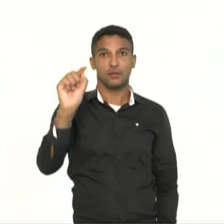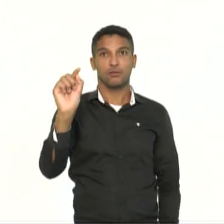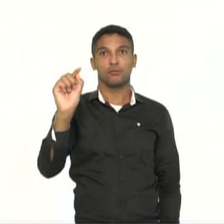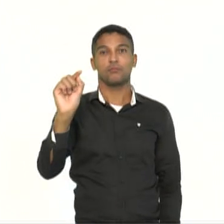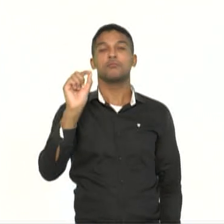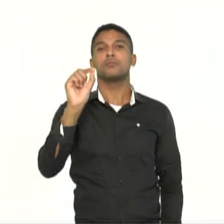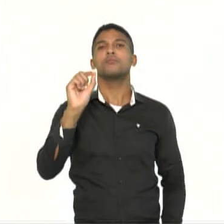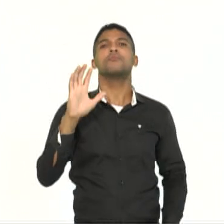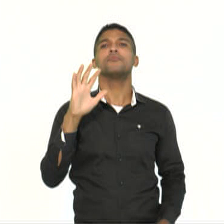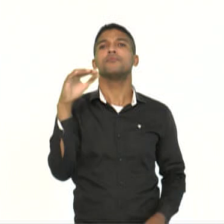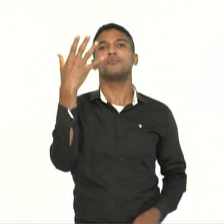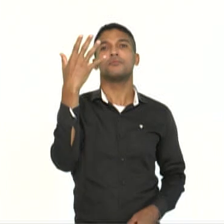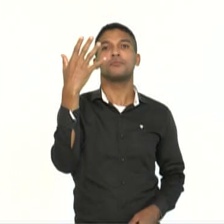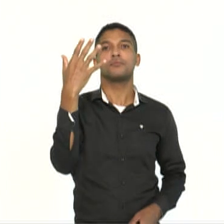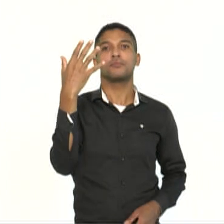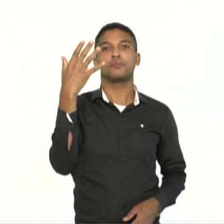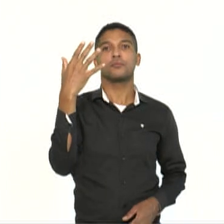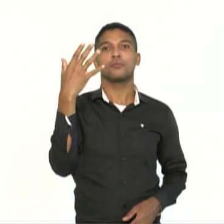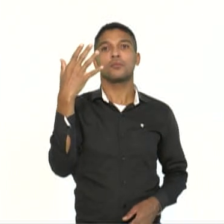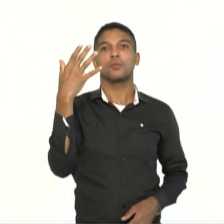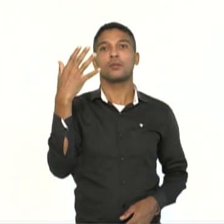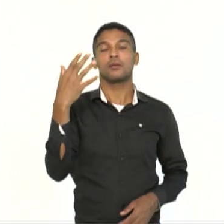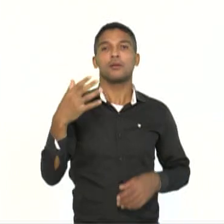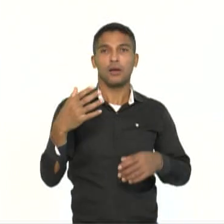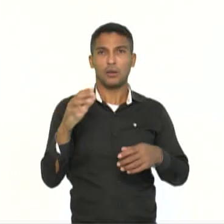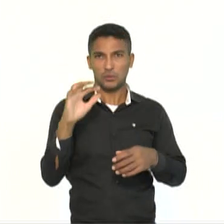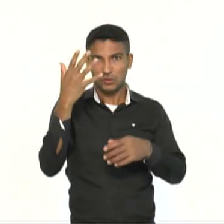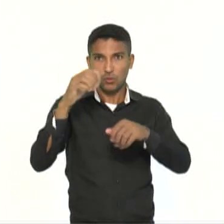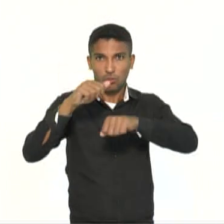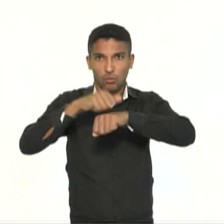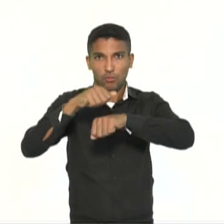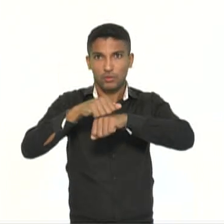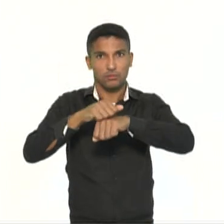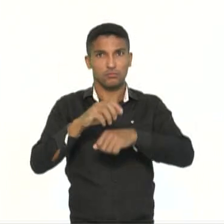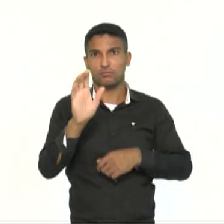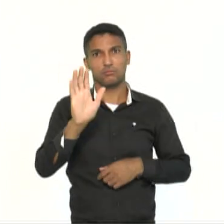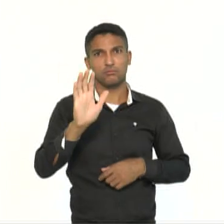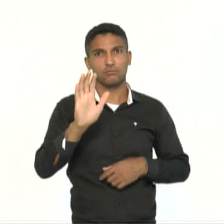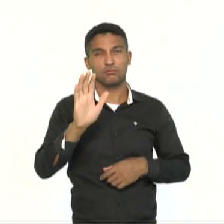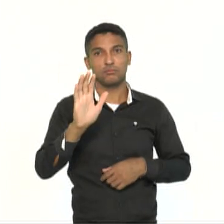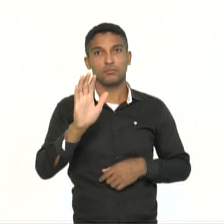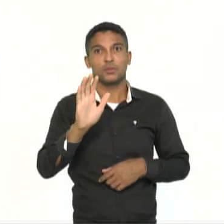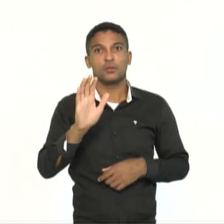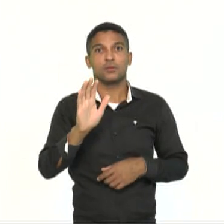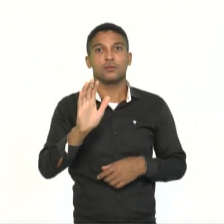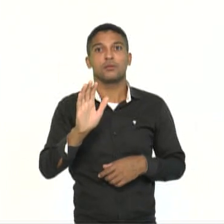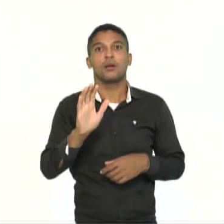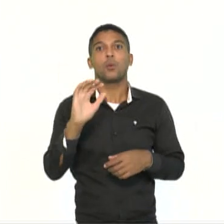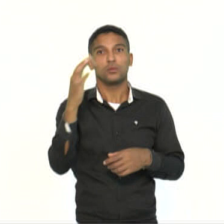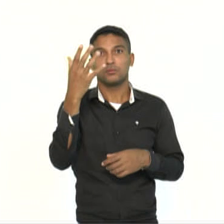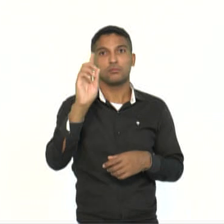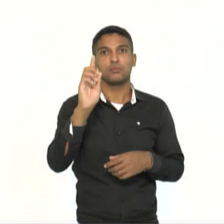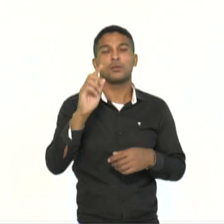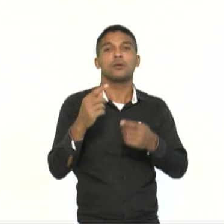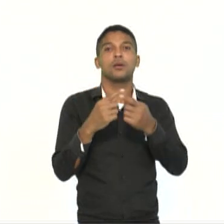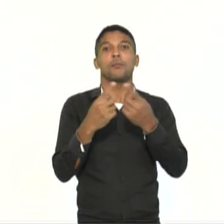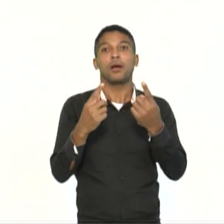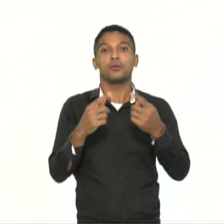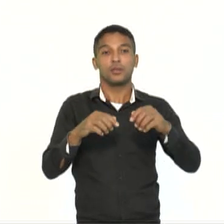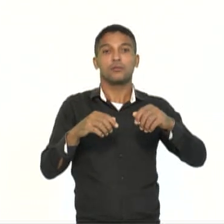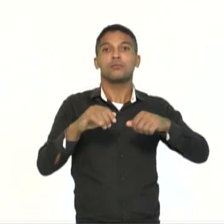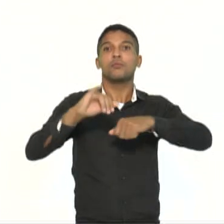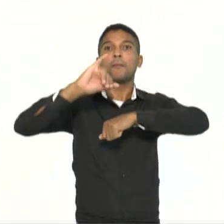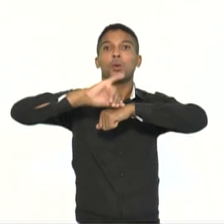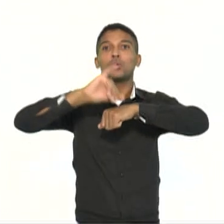provocaram uma diminuição da pobreza. Afinal, mesmo que os produtos tenham melhorado a sua qualidade,